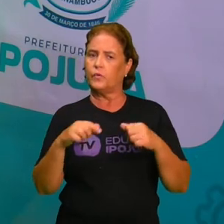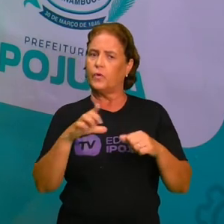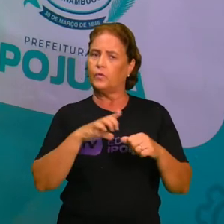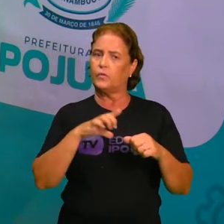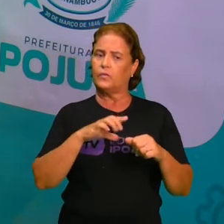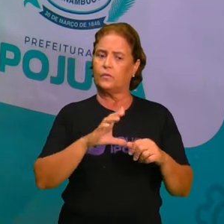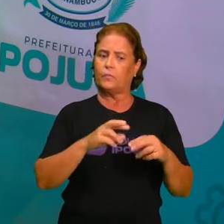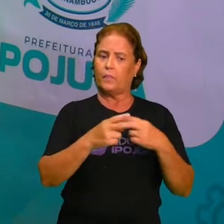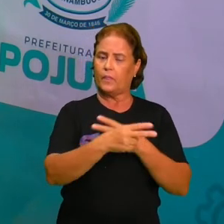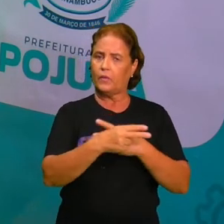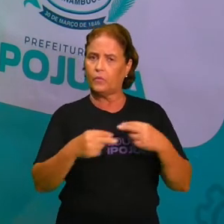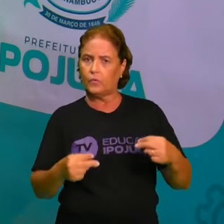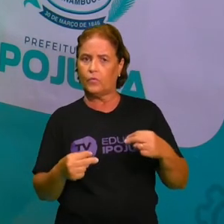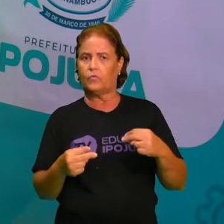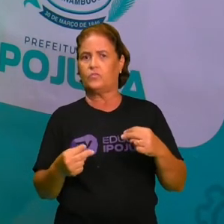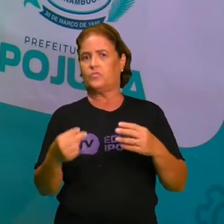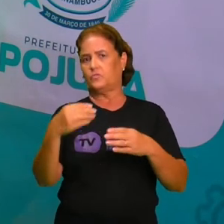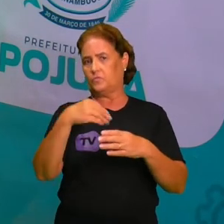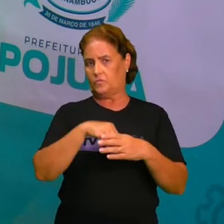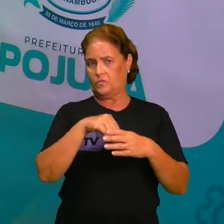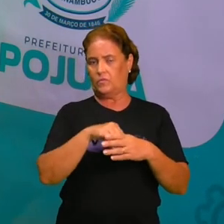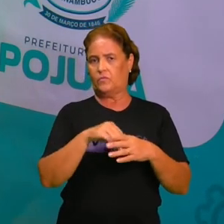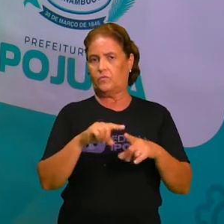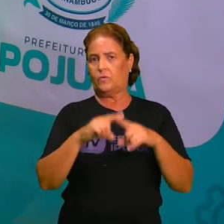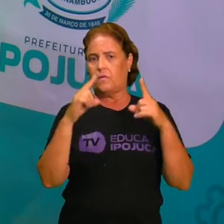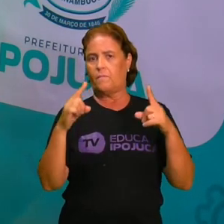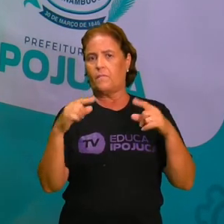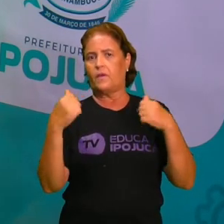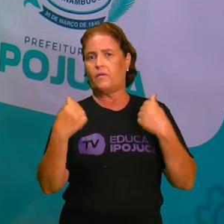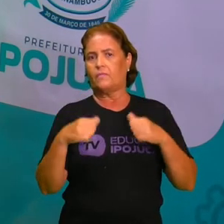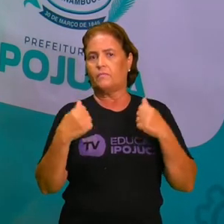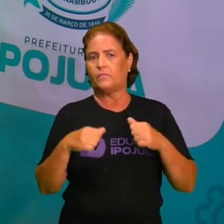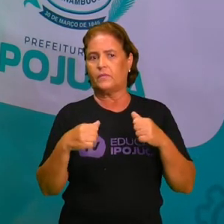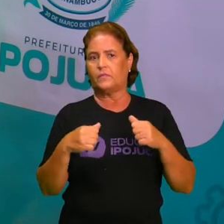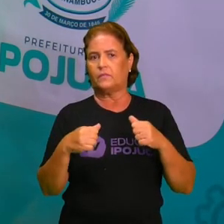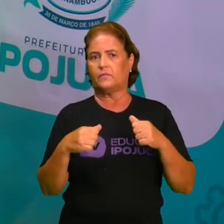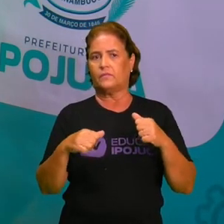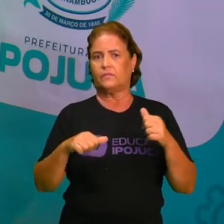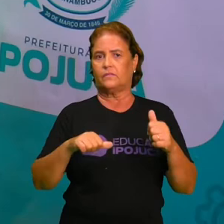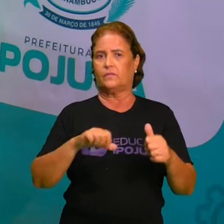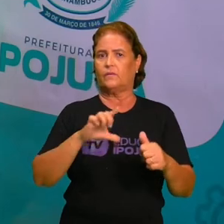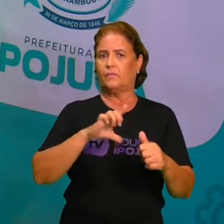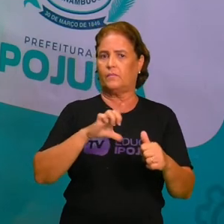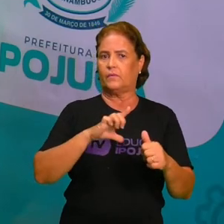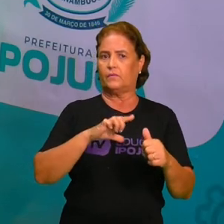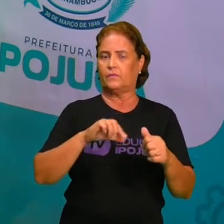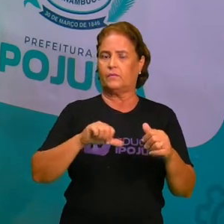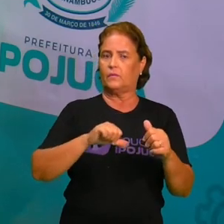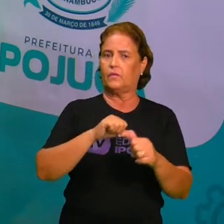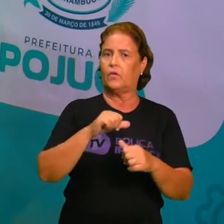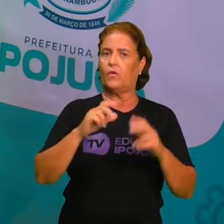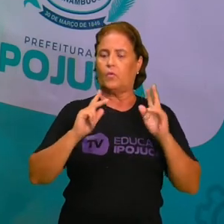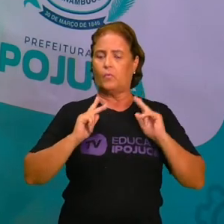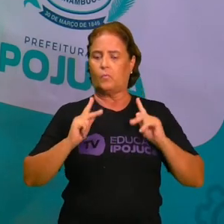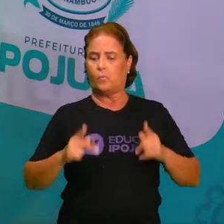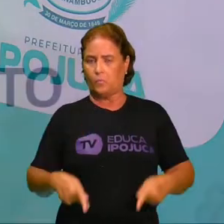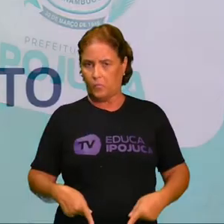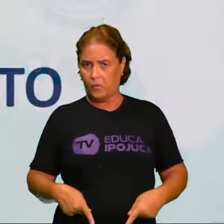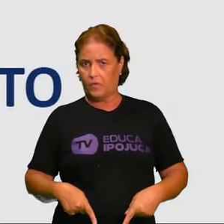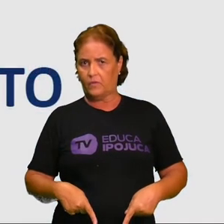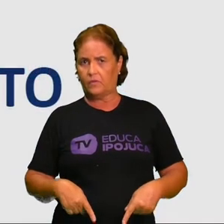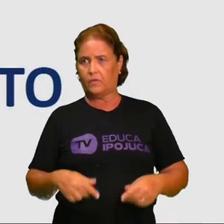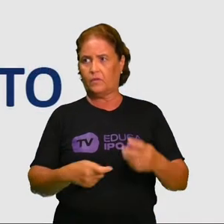mas que são modificadas para atender a algum tipo de necessidade seja ela econômica ou